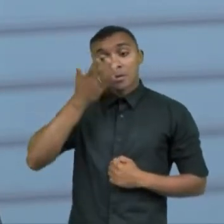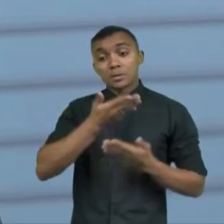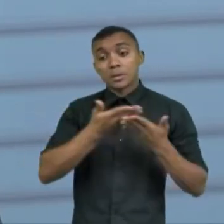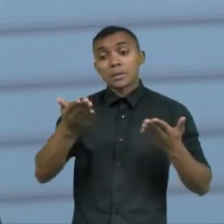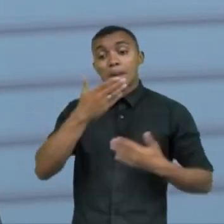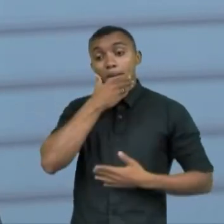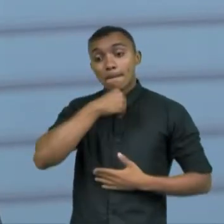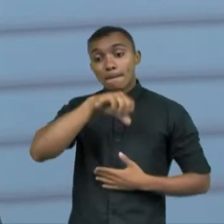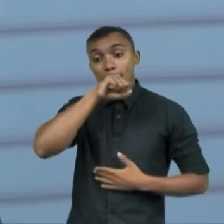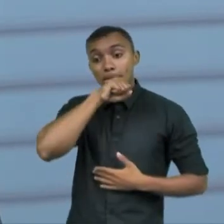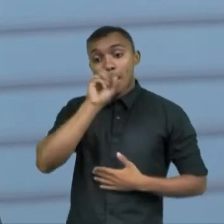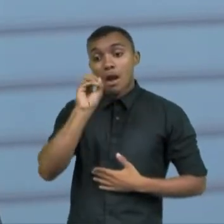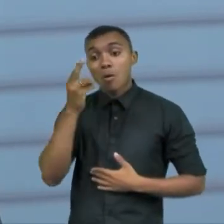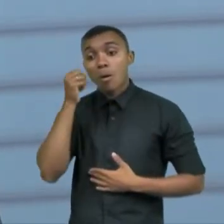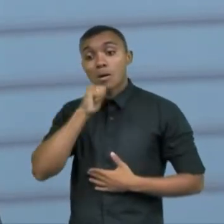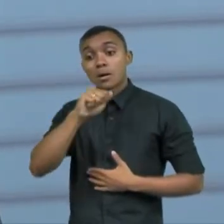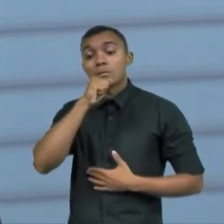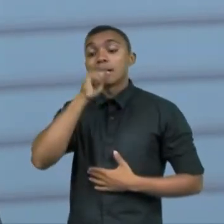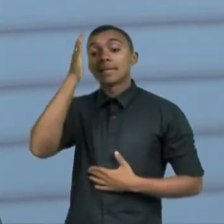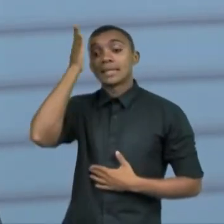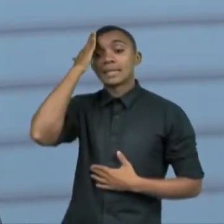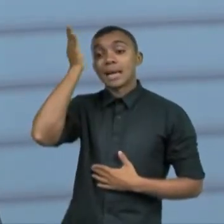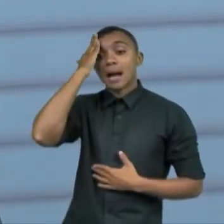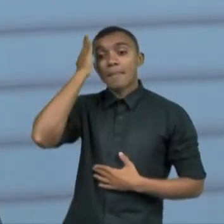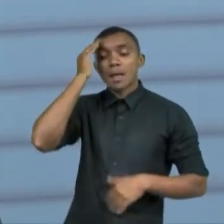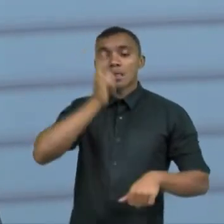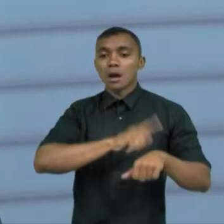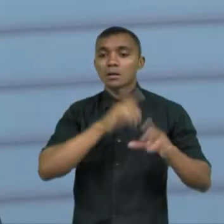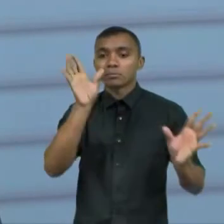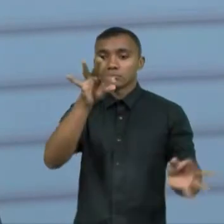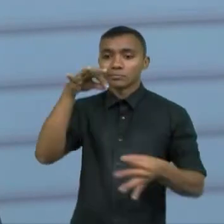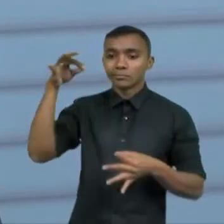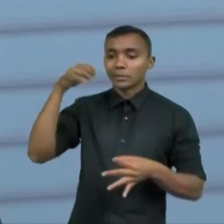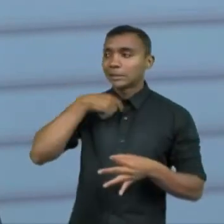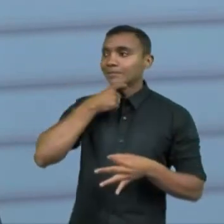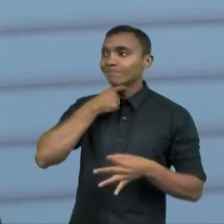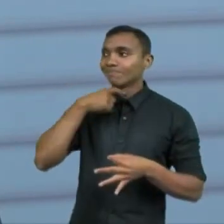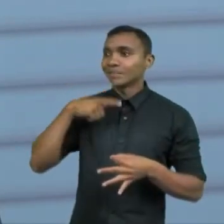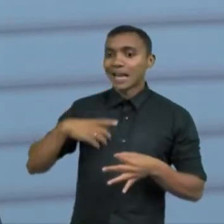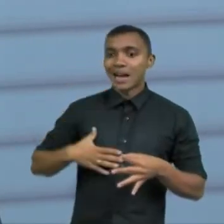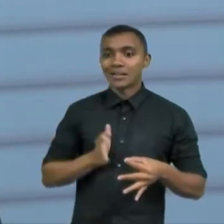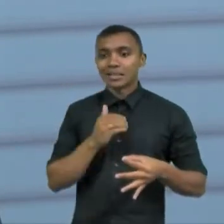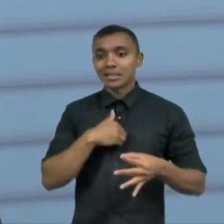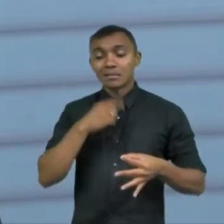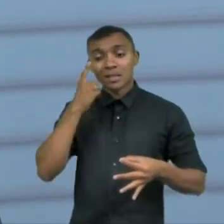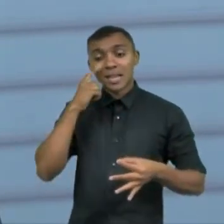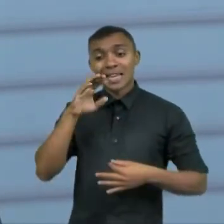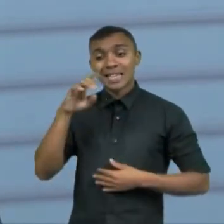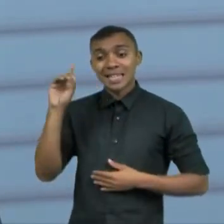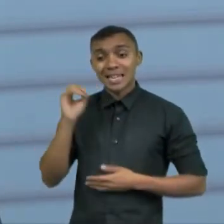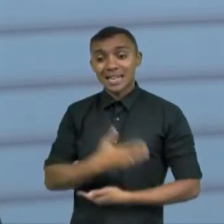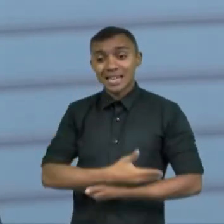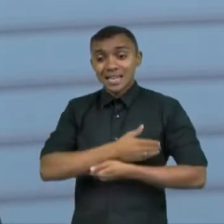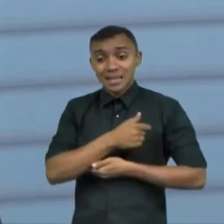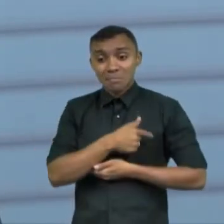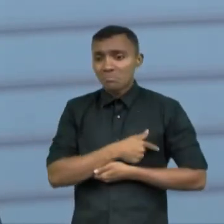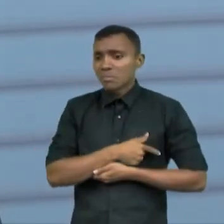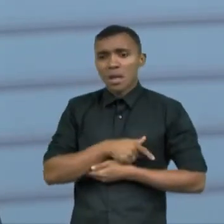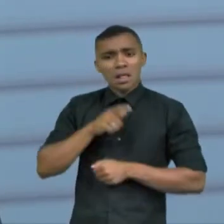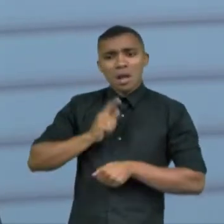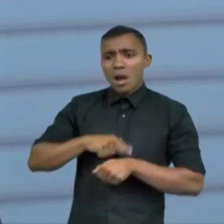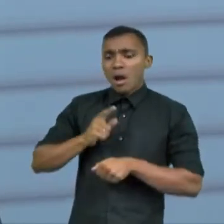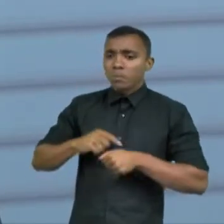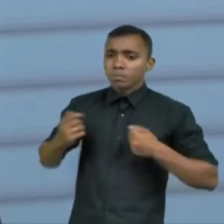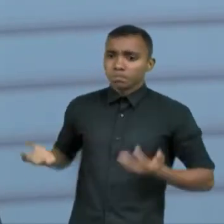deve saber quando receber o diagnóstico de um filho ainda pequenininho que ele é autista invista no seu